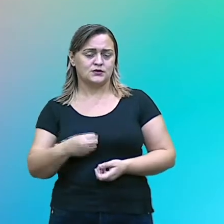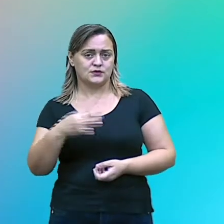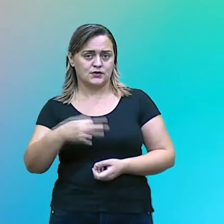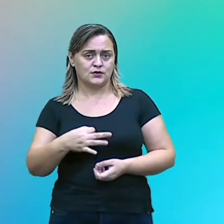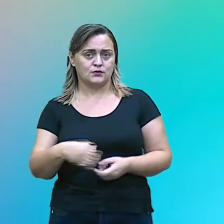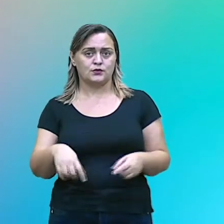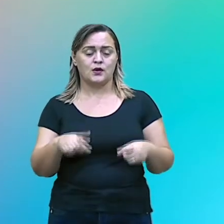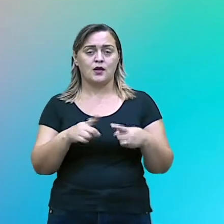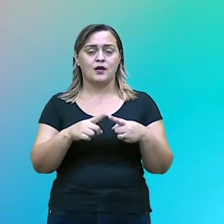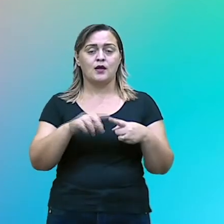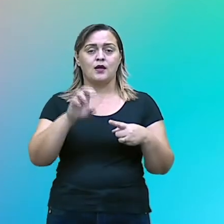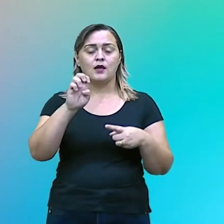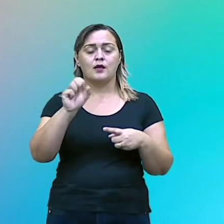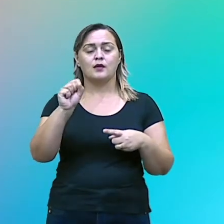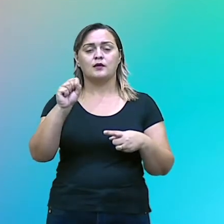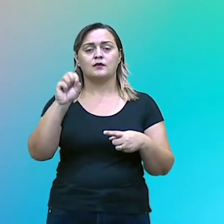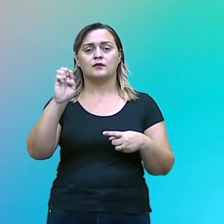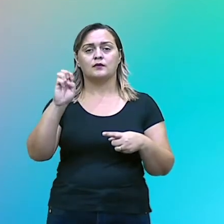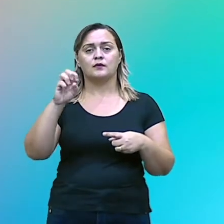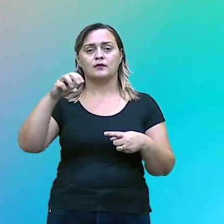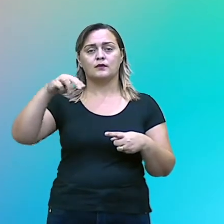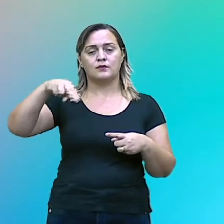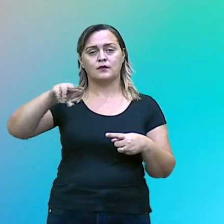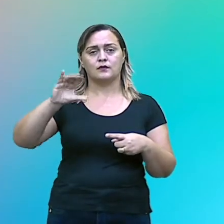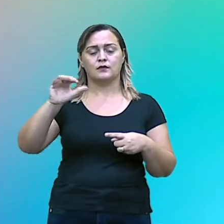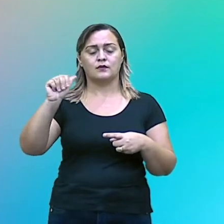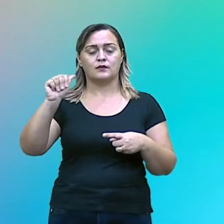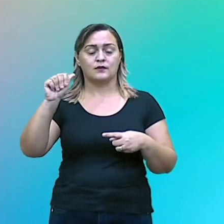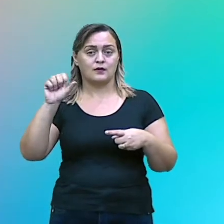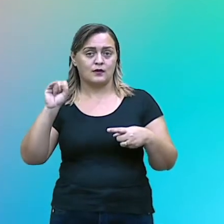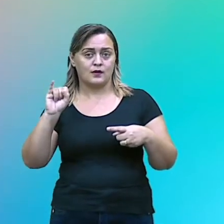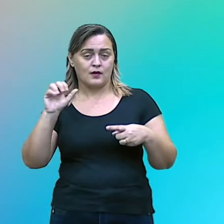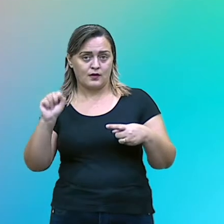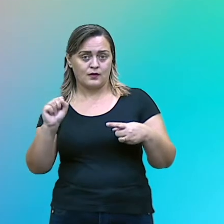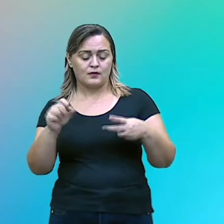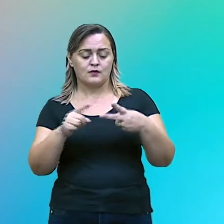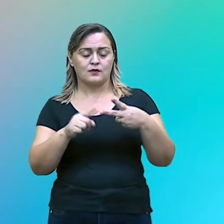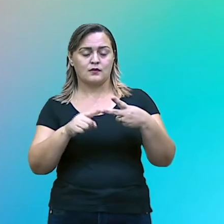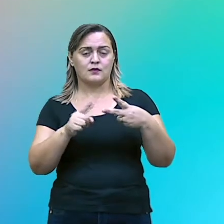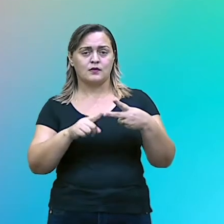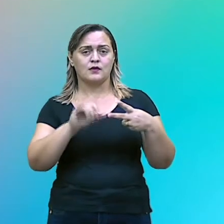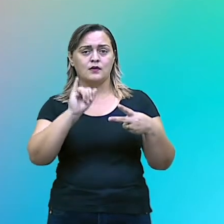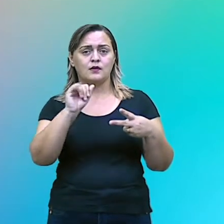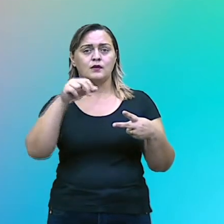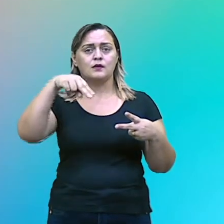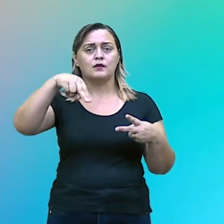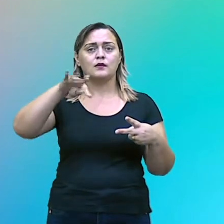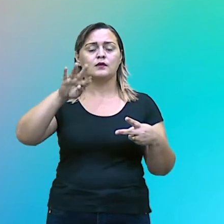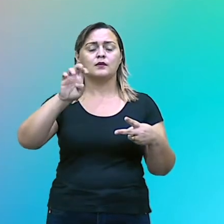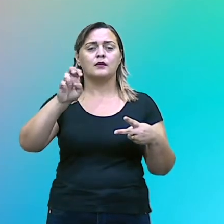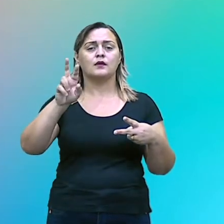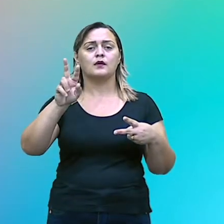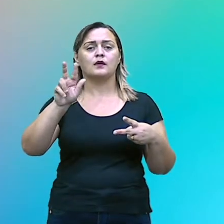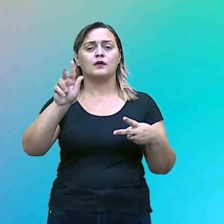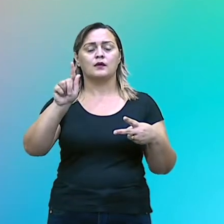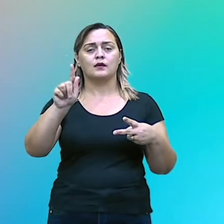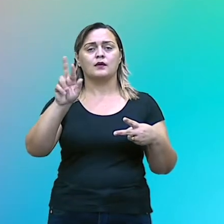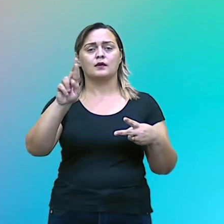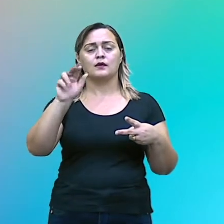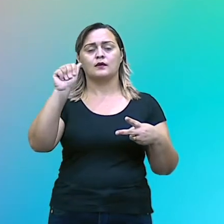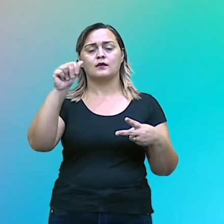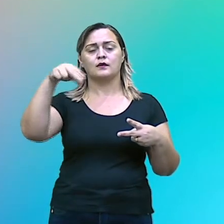chamo de integrantes. Complementos verbais, né, e o complemento nominal, a gente dá passiva, quando vai